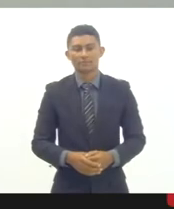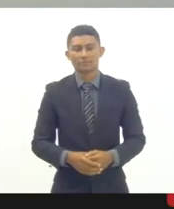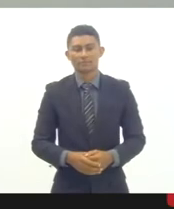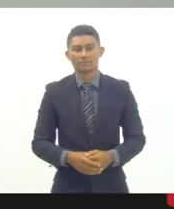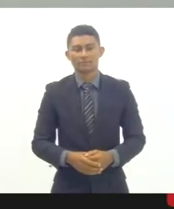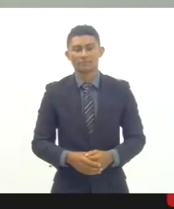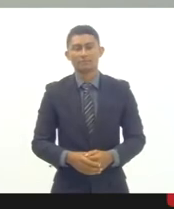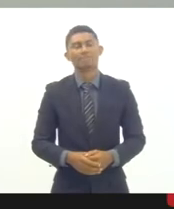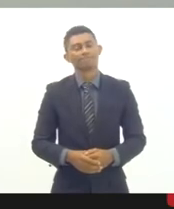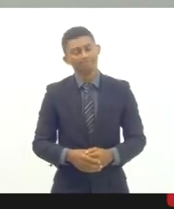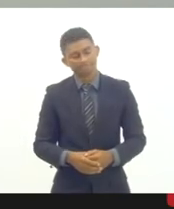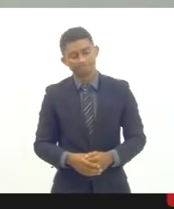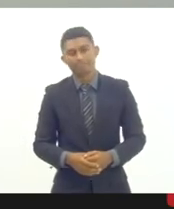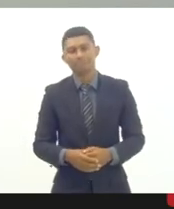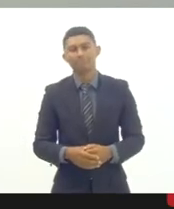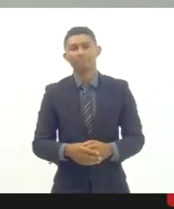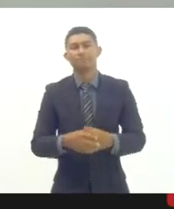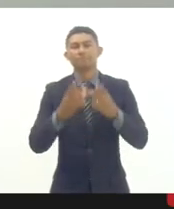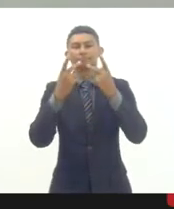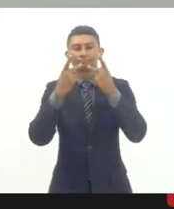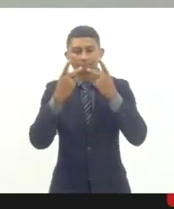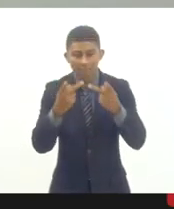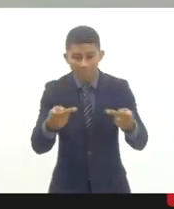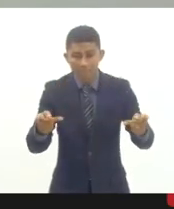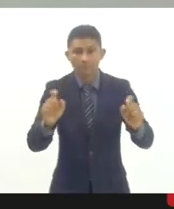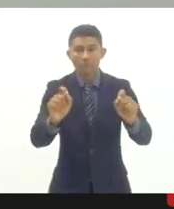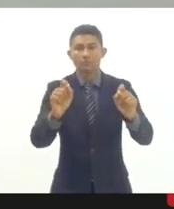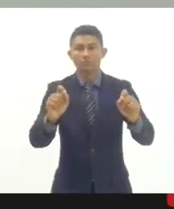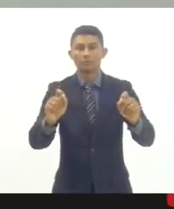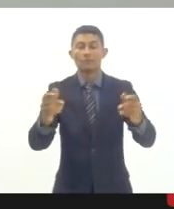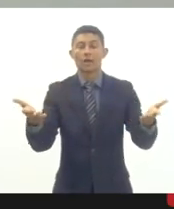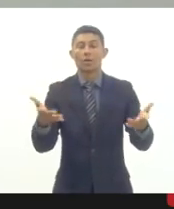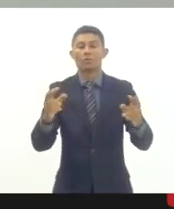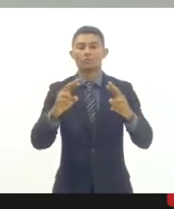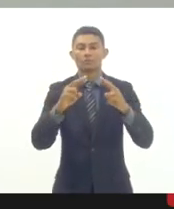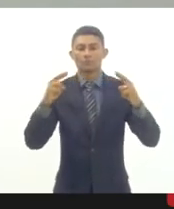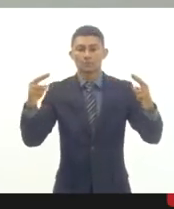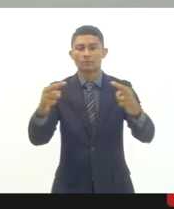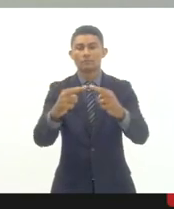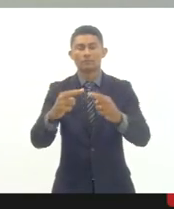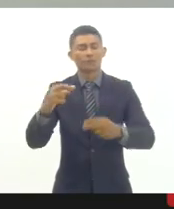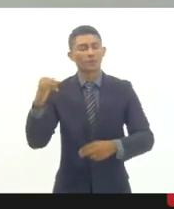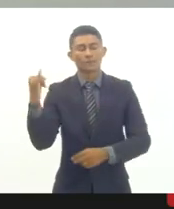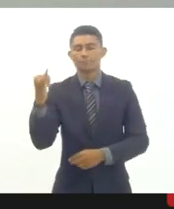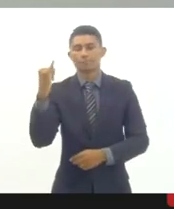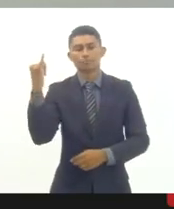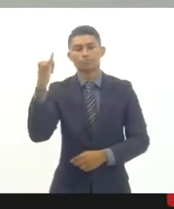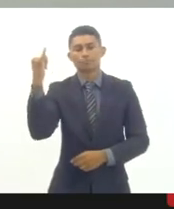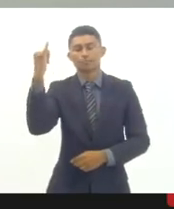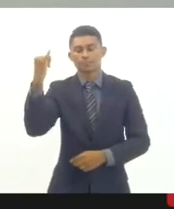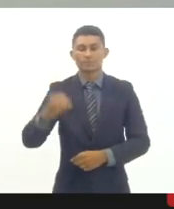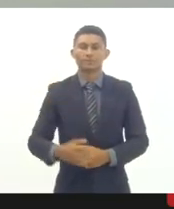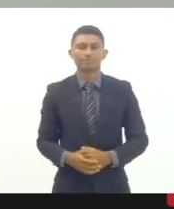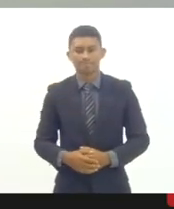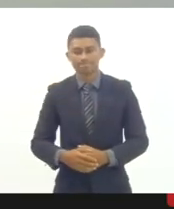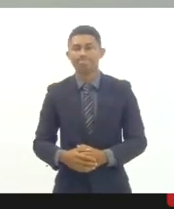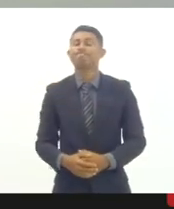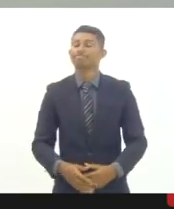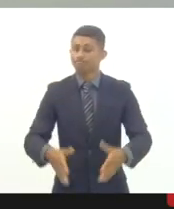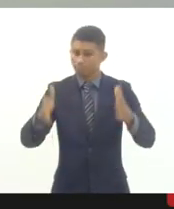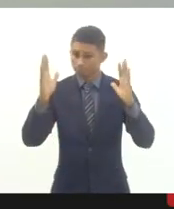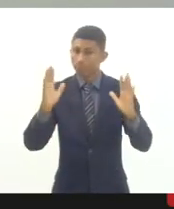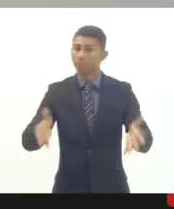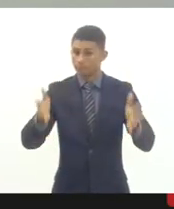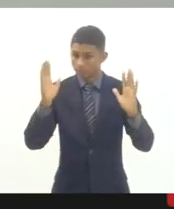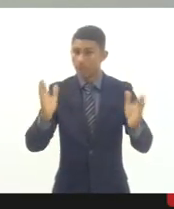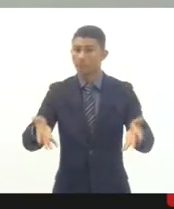reitero a importância desse momento, dessa audiência pública. Já aconteceu a